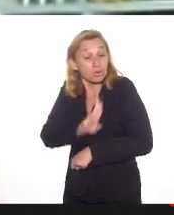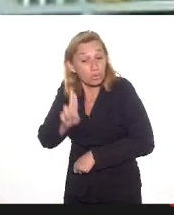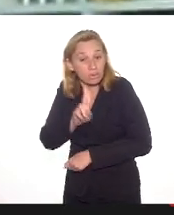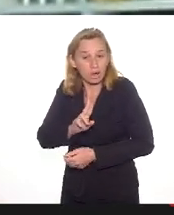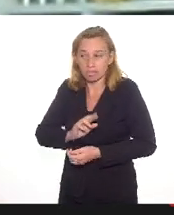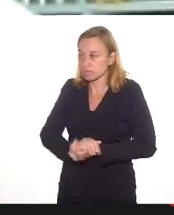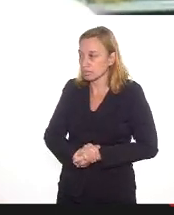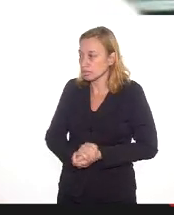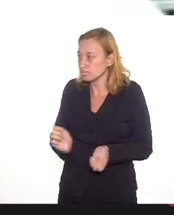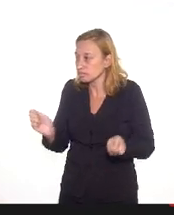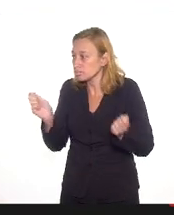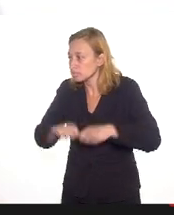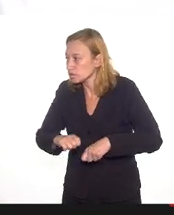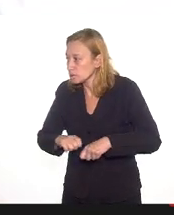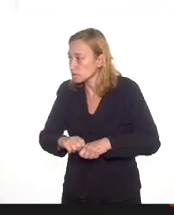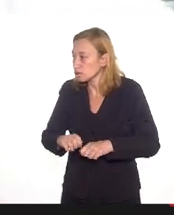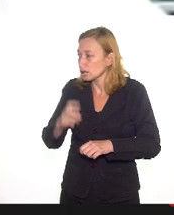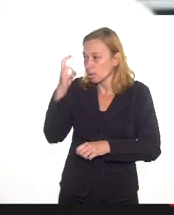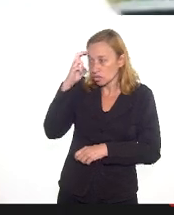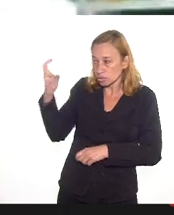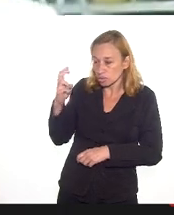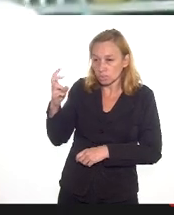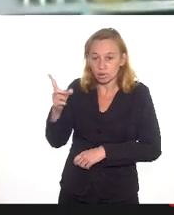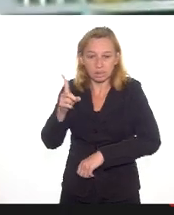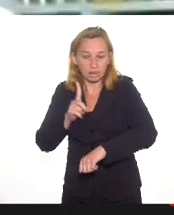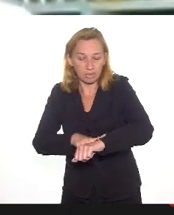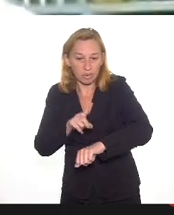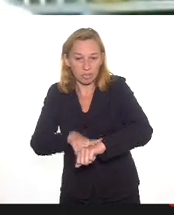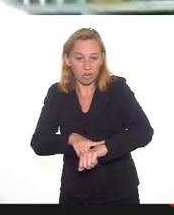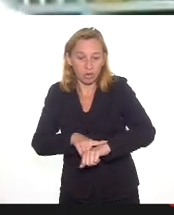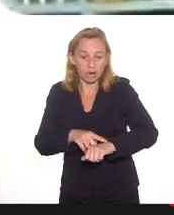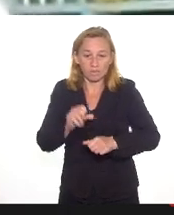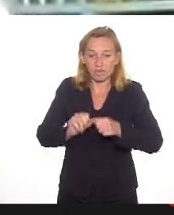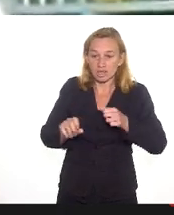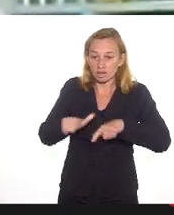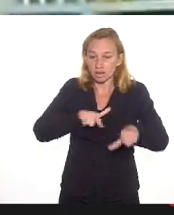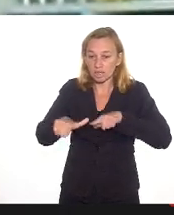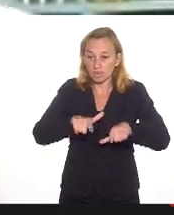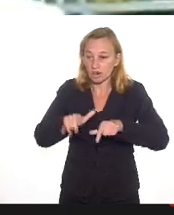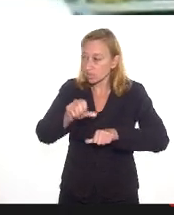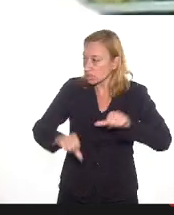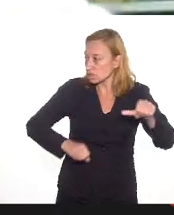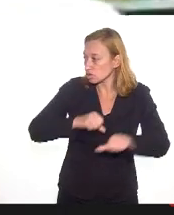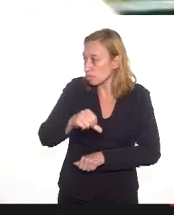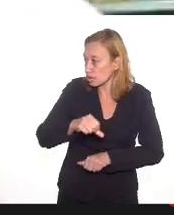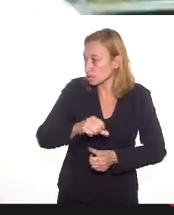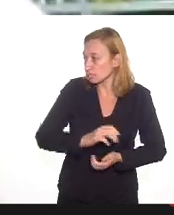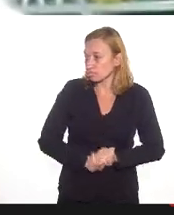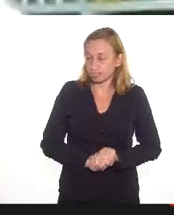a potencialidade da cultura e da memória para fazermos esse trabalho de transformação.